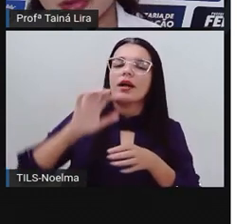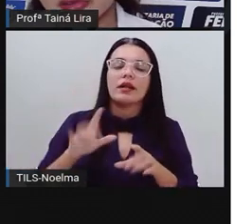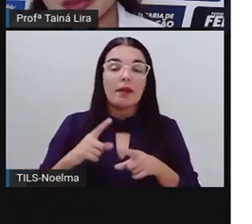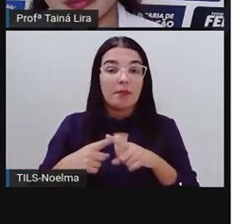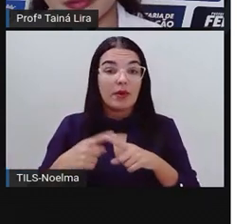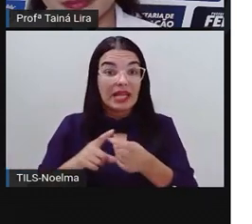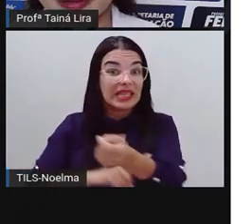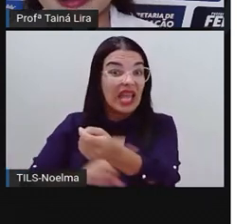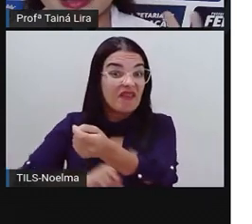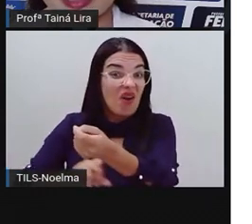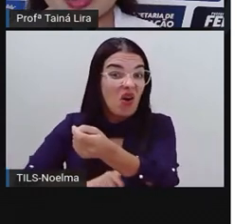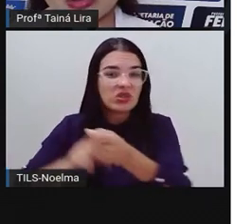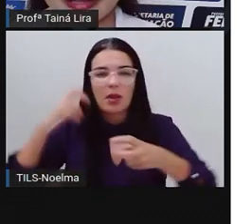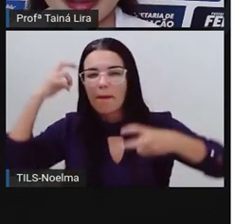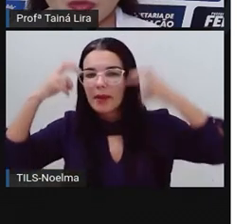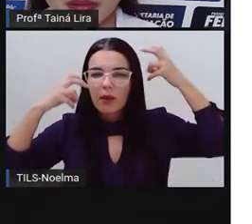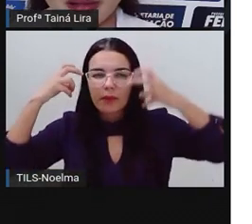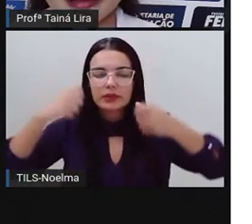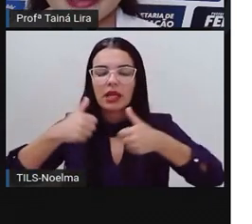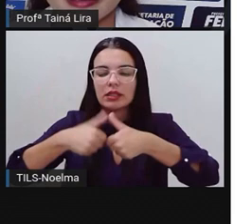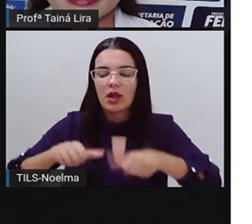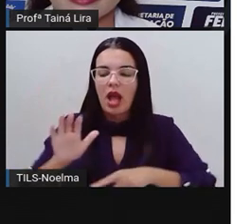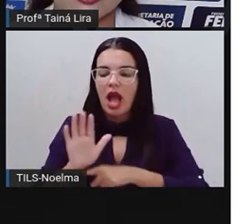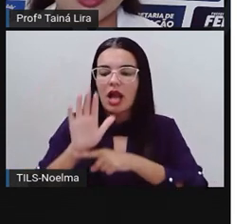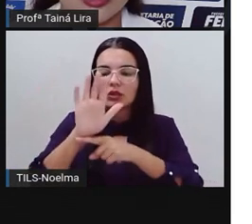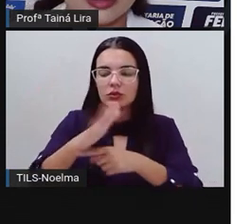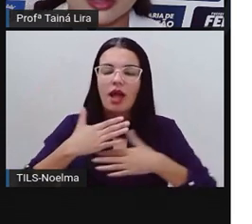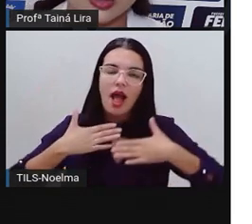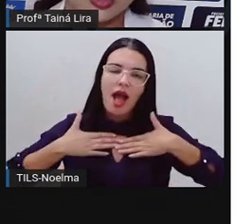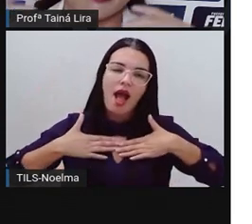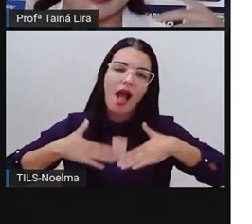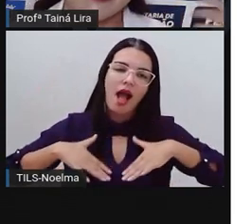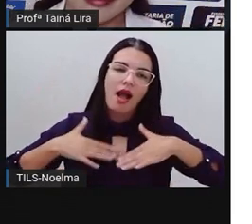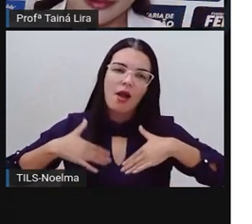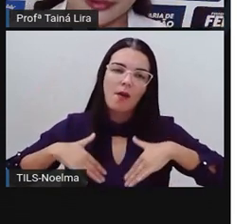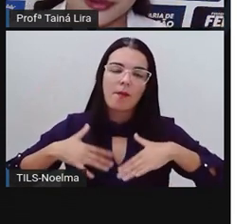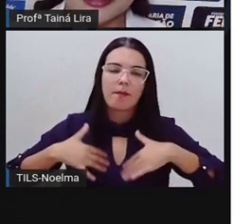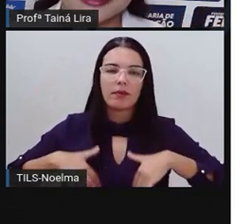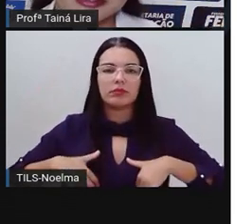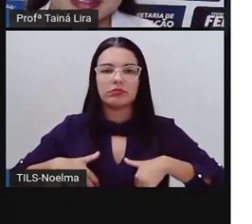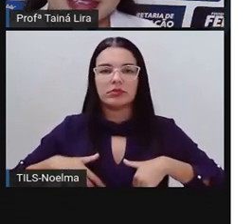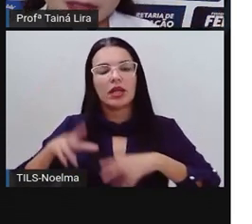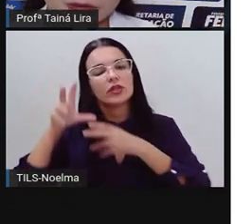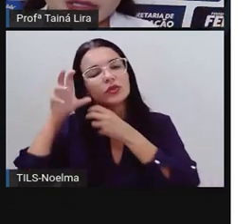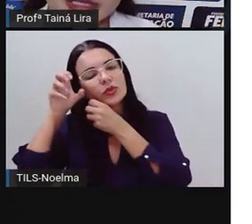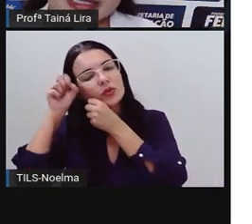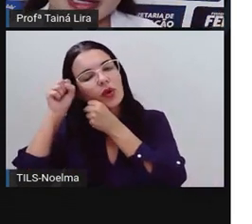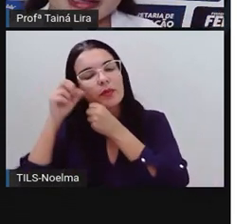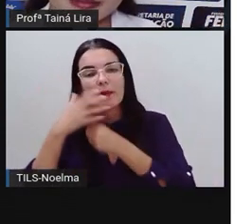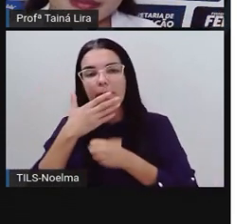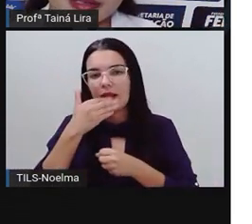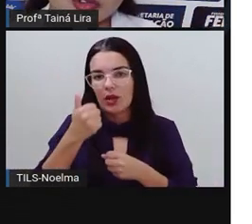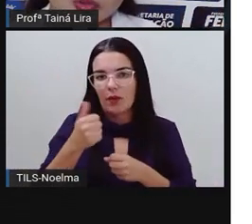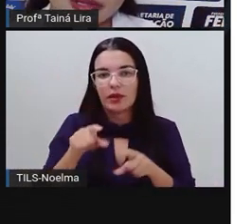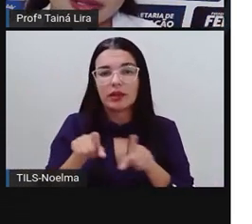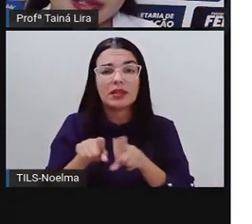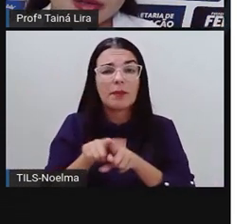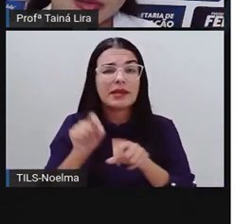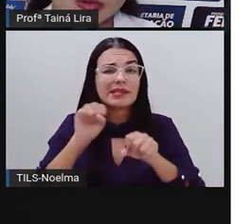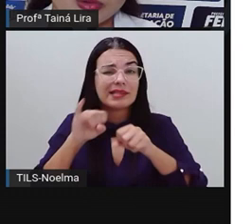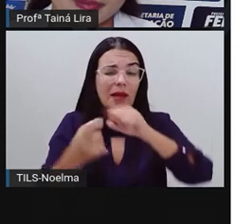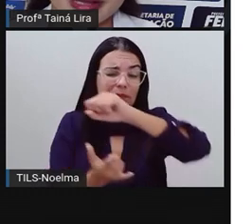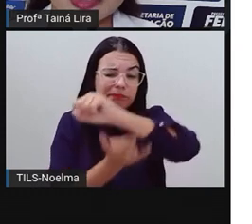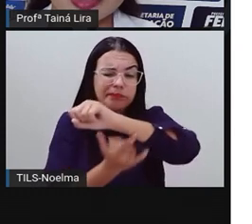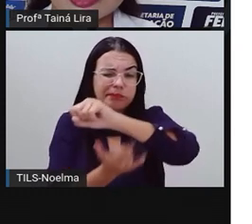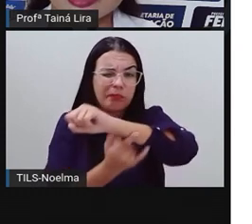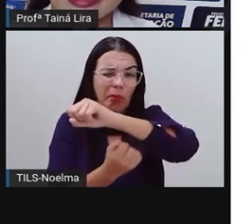nervoso, tá preocupado, então ela ajuda a acalmar e aí a gente consegue dormir melhor, certo? E ela também ajuda aí,